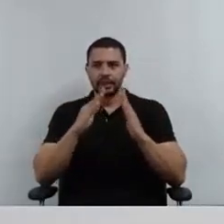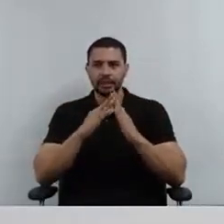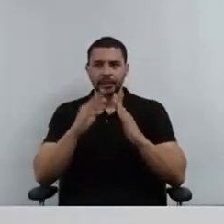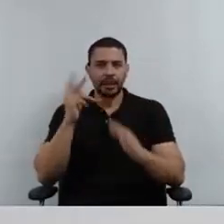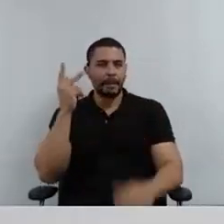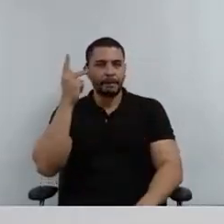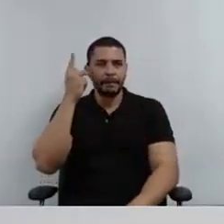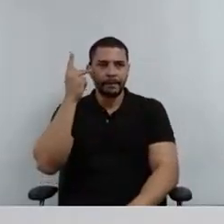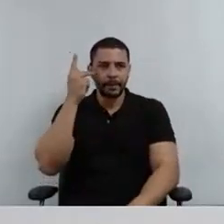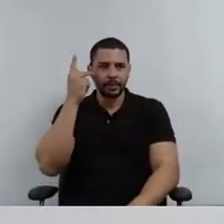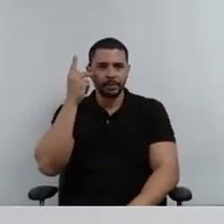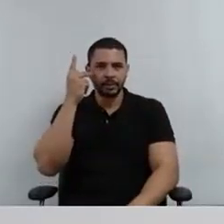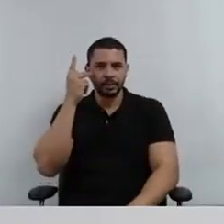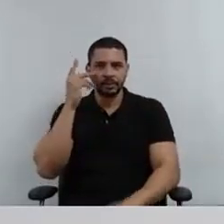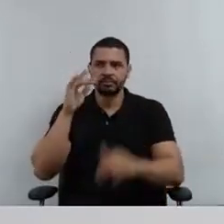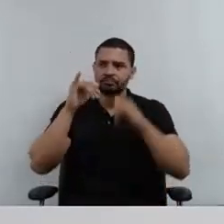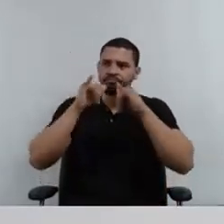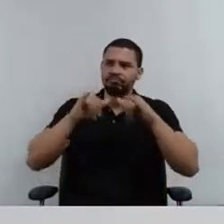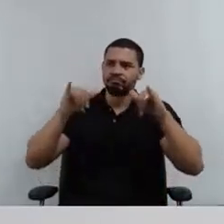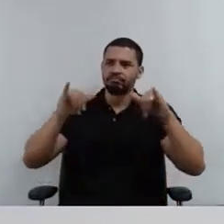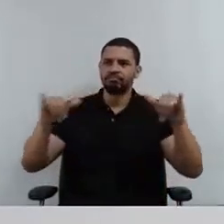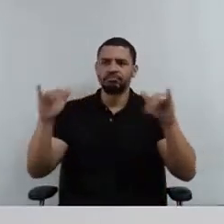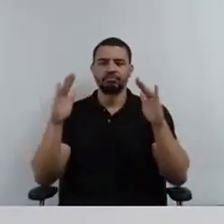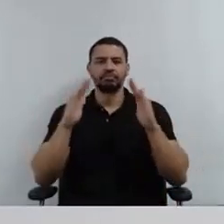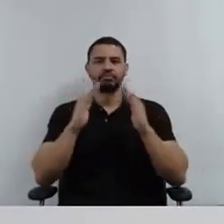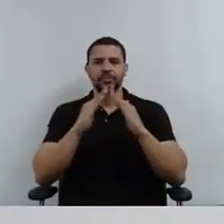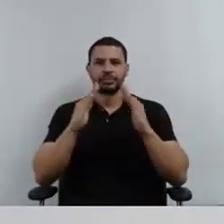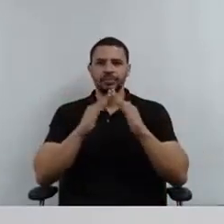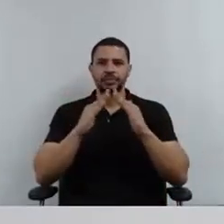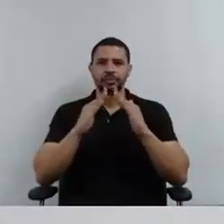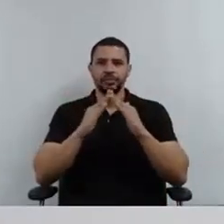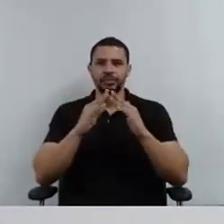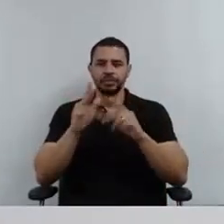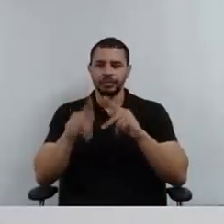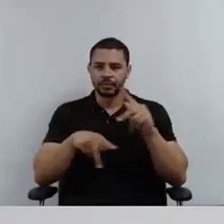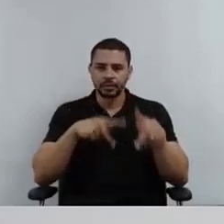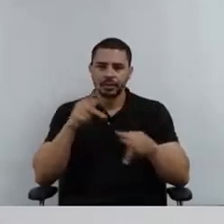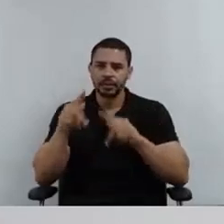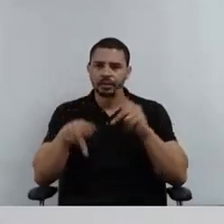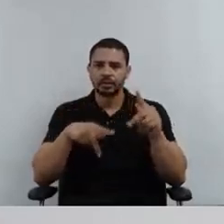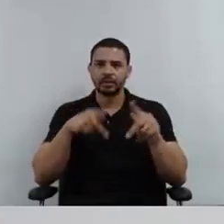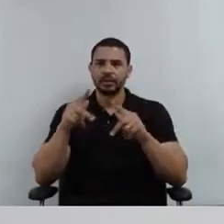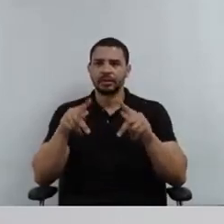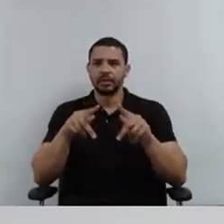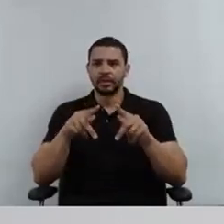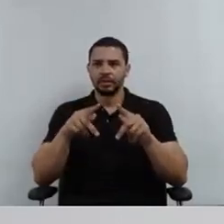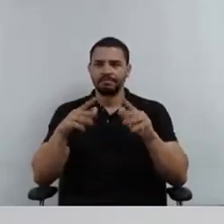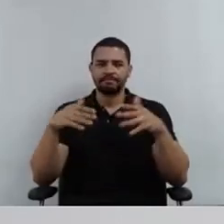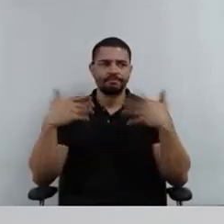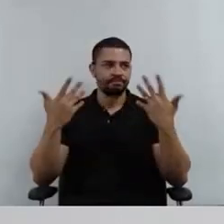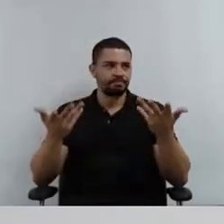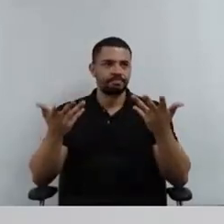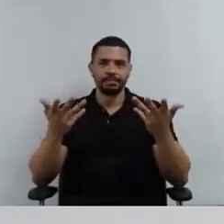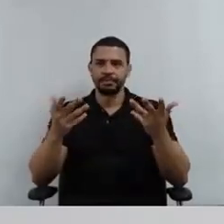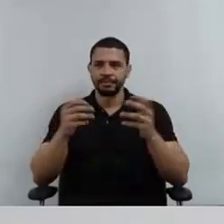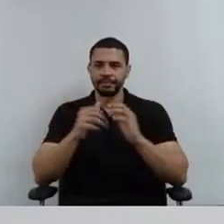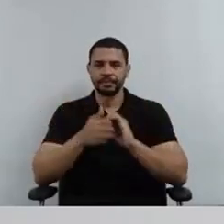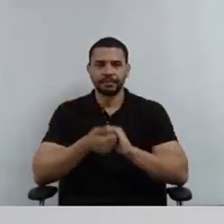um anúncio de moradias à população que dentro do recorte socioeconômico do programa, enfim, o